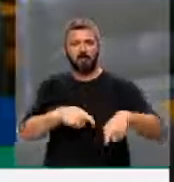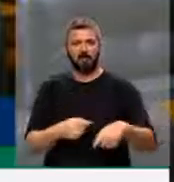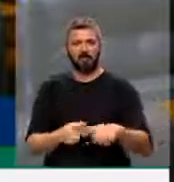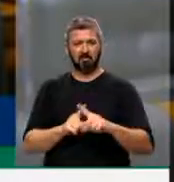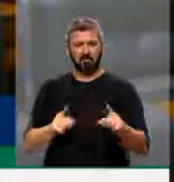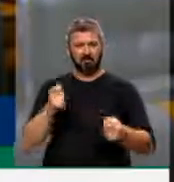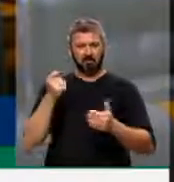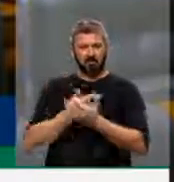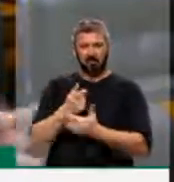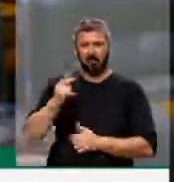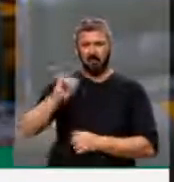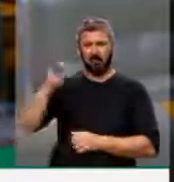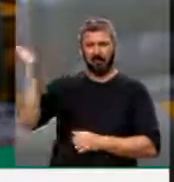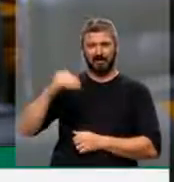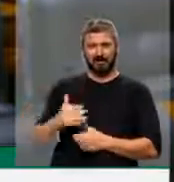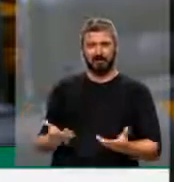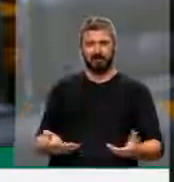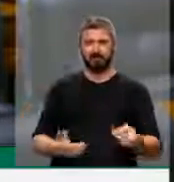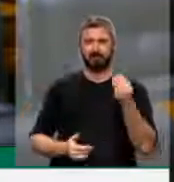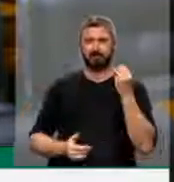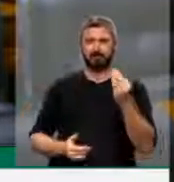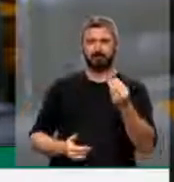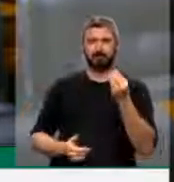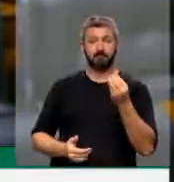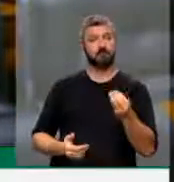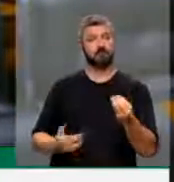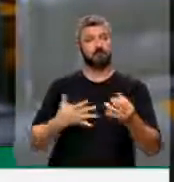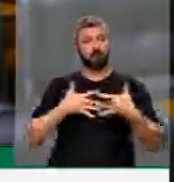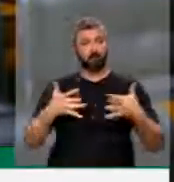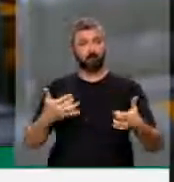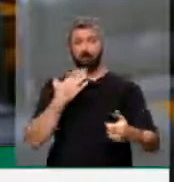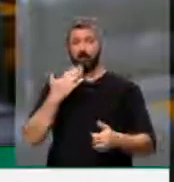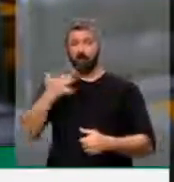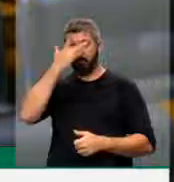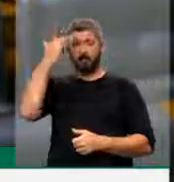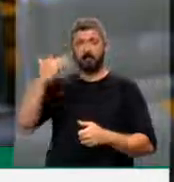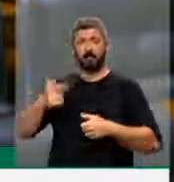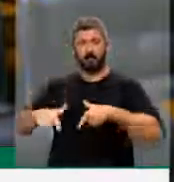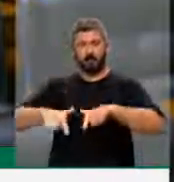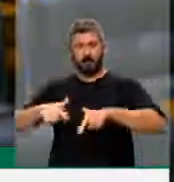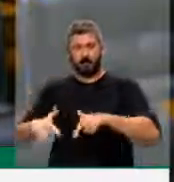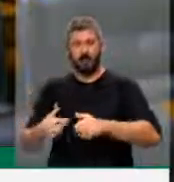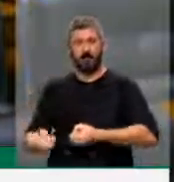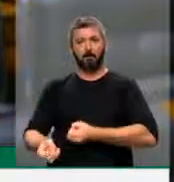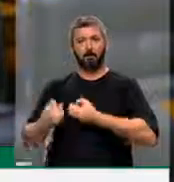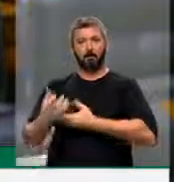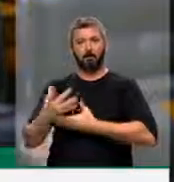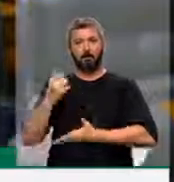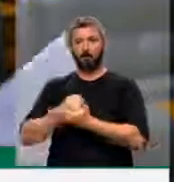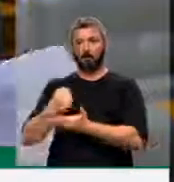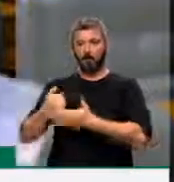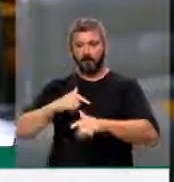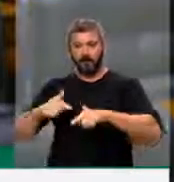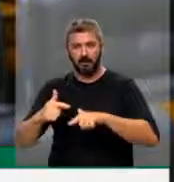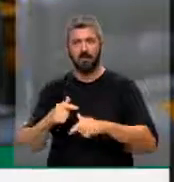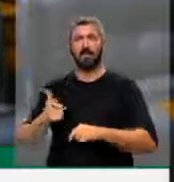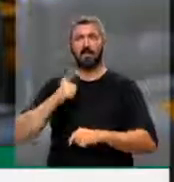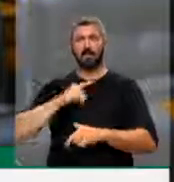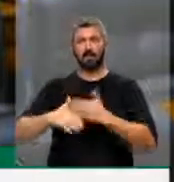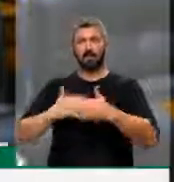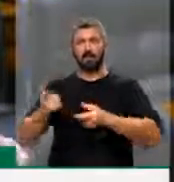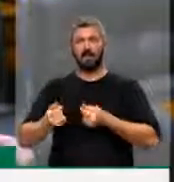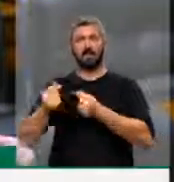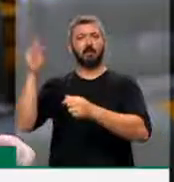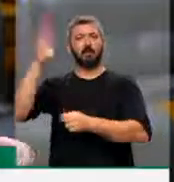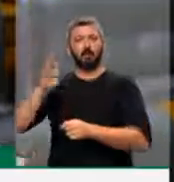mercê dessa situação. Portanto, minha solidariedade a quem trabalha, a quem produz, que gera emprego, que gera renda e que